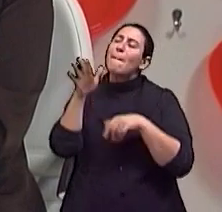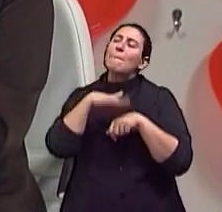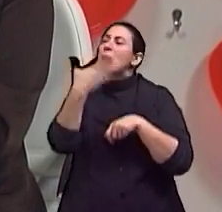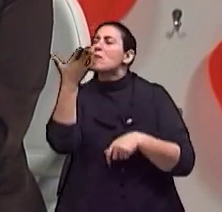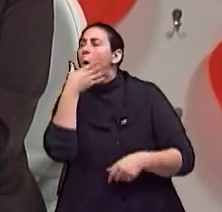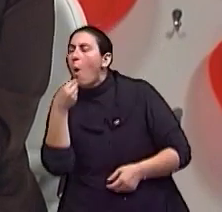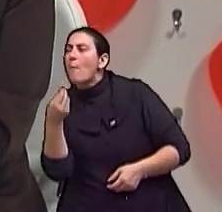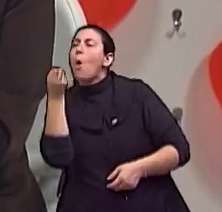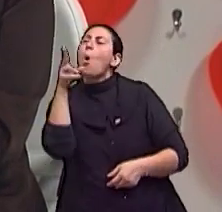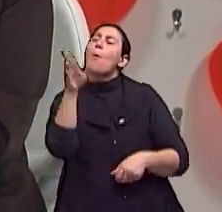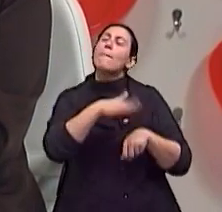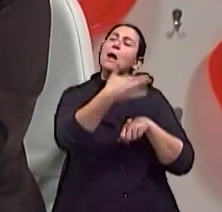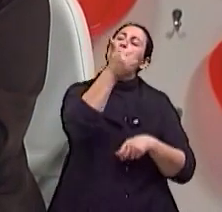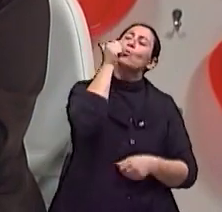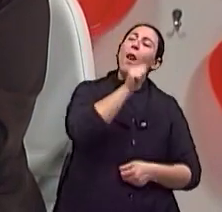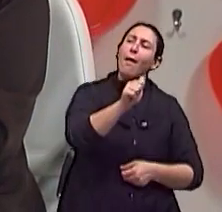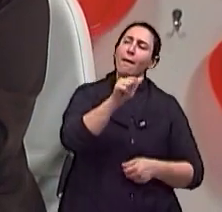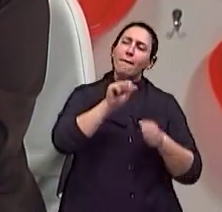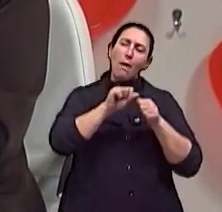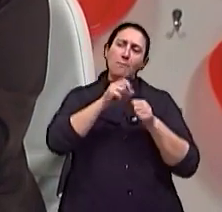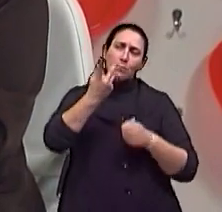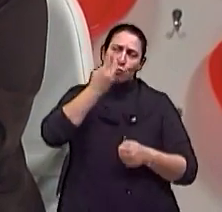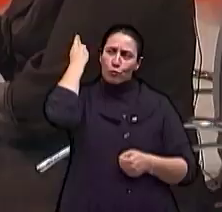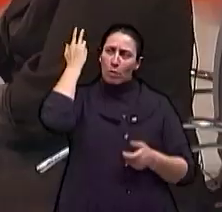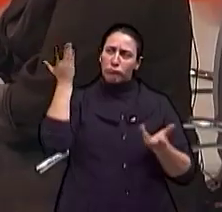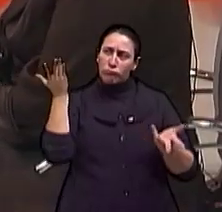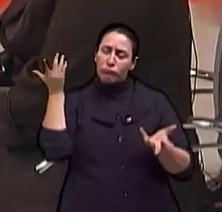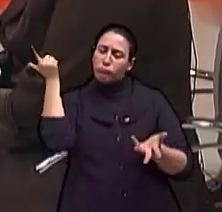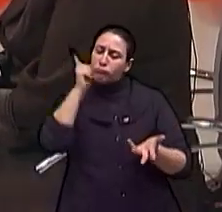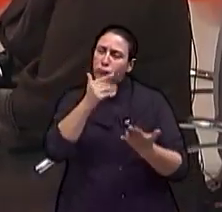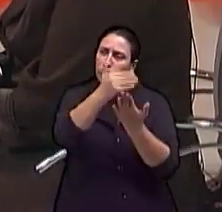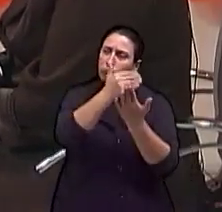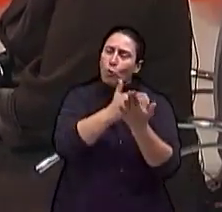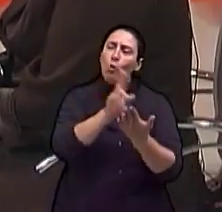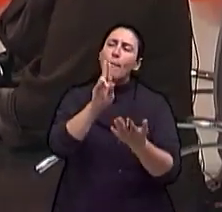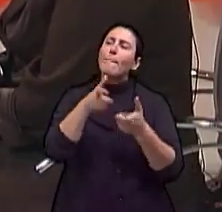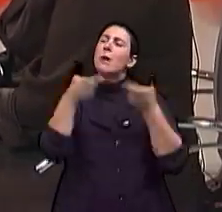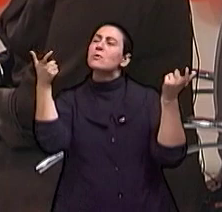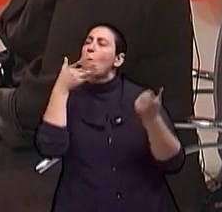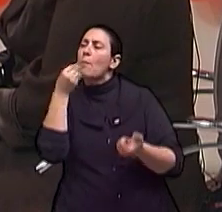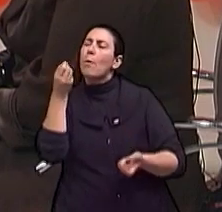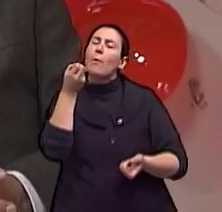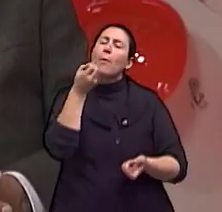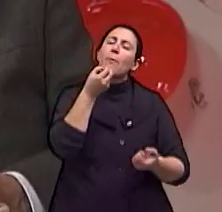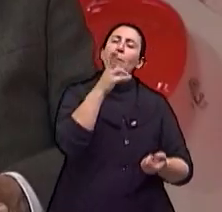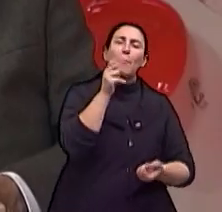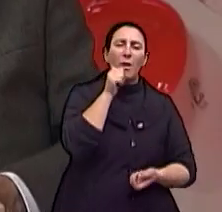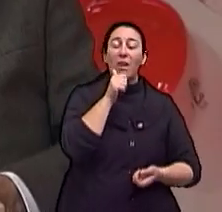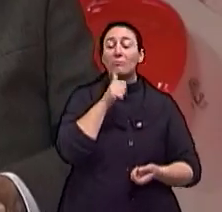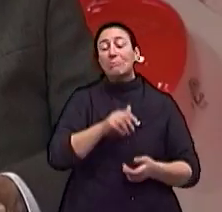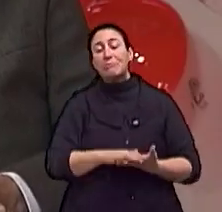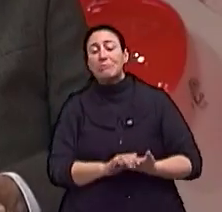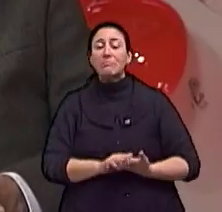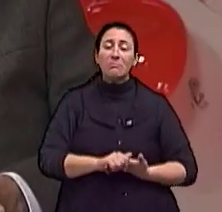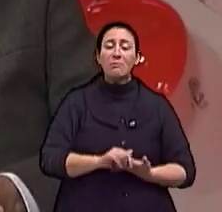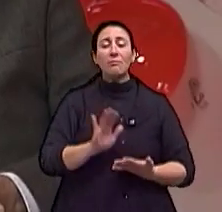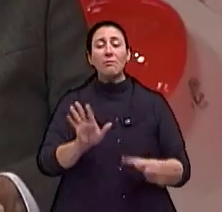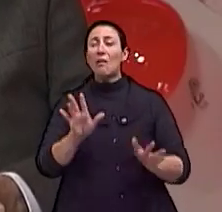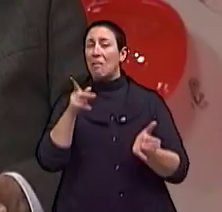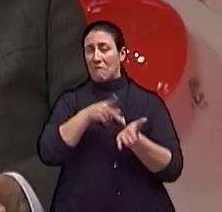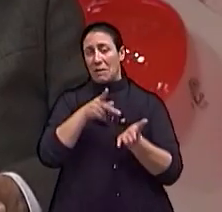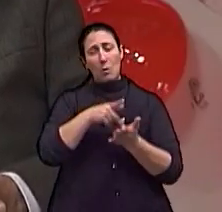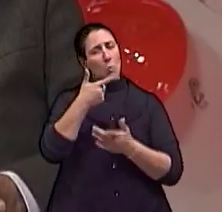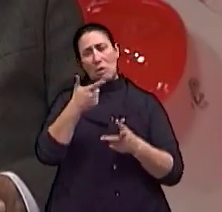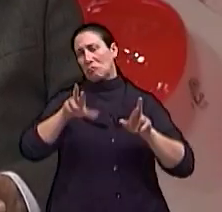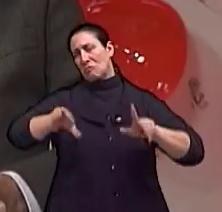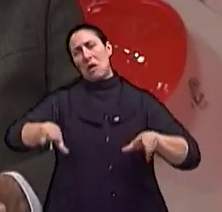curiosidade, mais homens ou mais mulheres buscam ou estão encaminhados para cirurgia? Não, isso eu acho que não existe essa diferença,